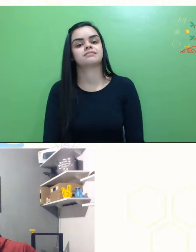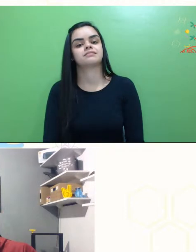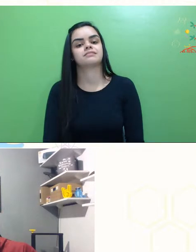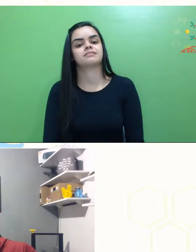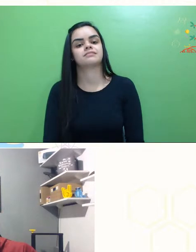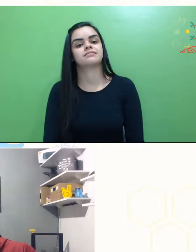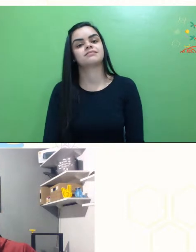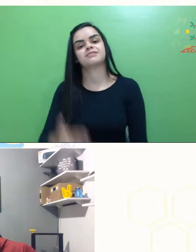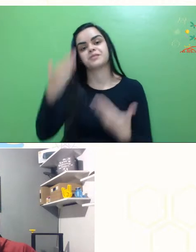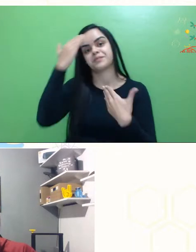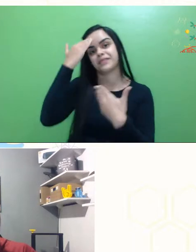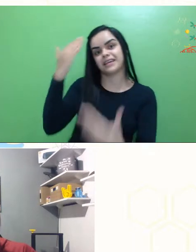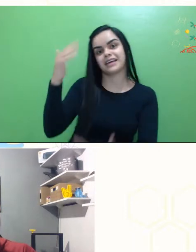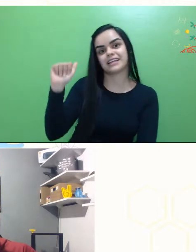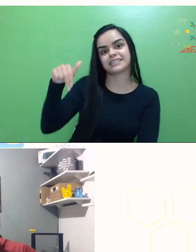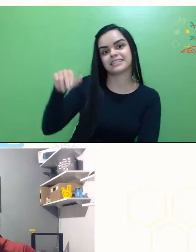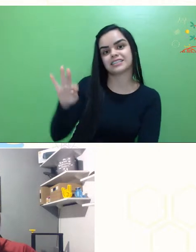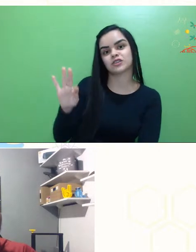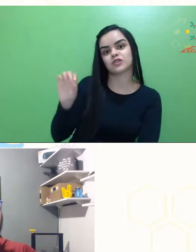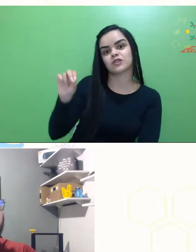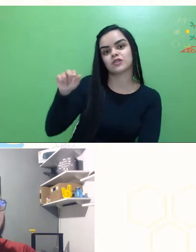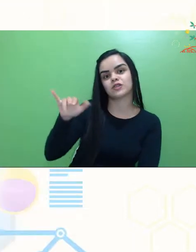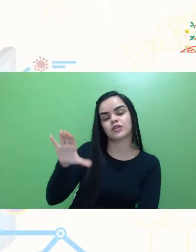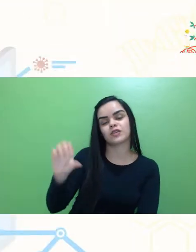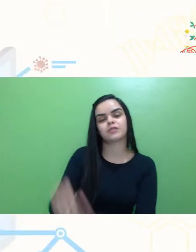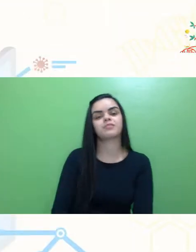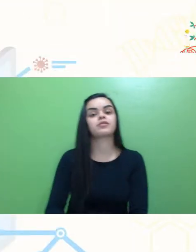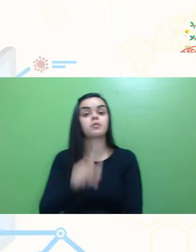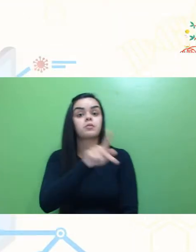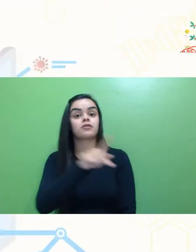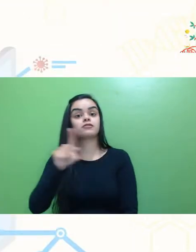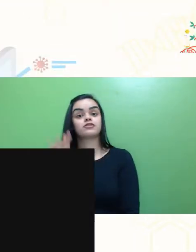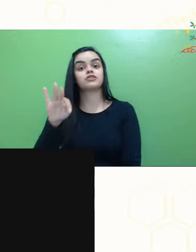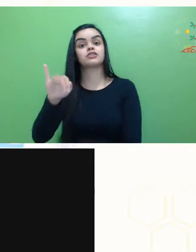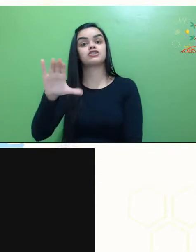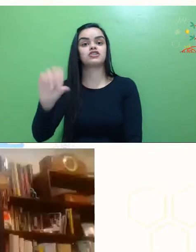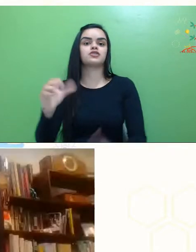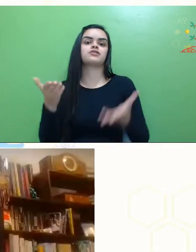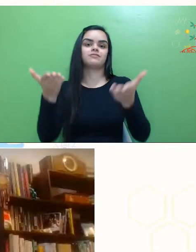Obrigada, Antônio. Professor Tico, está contigo.